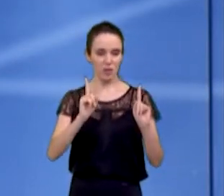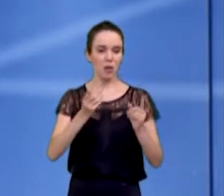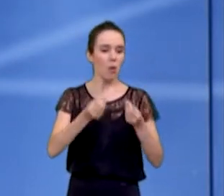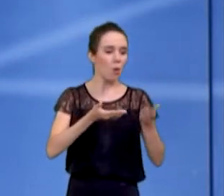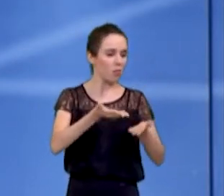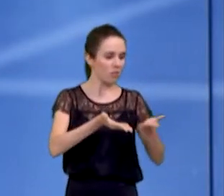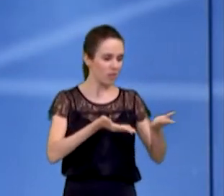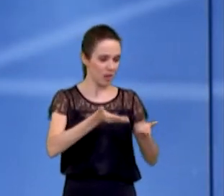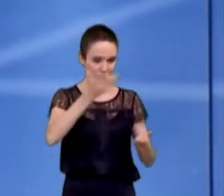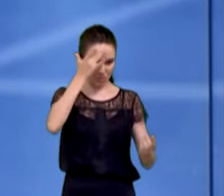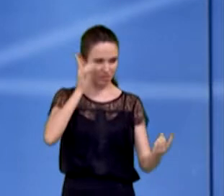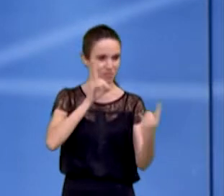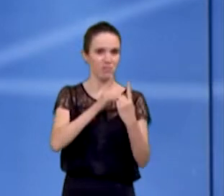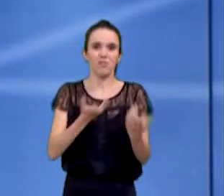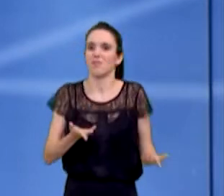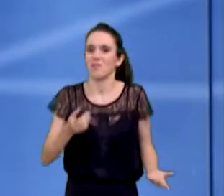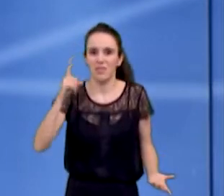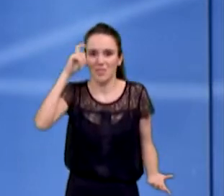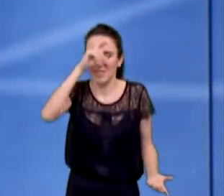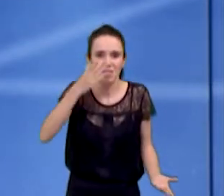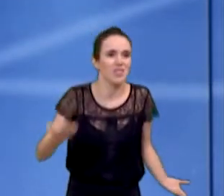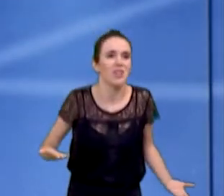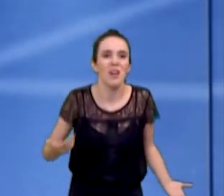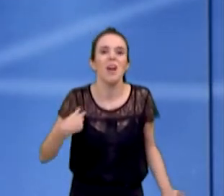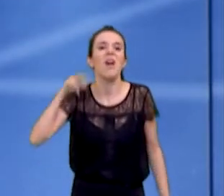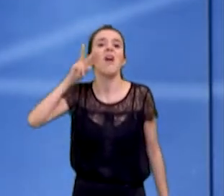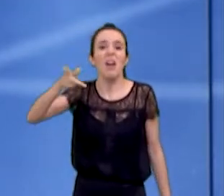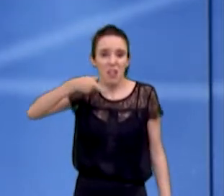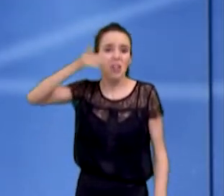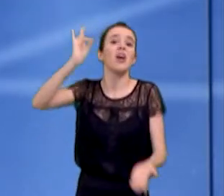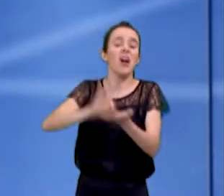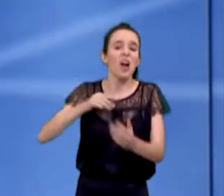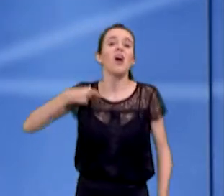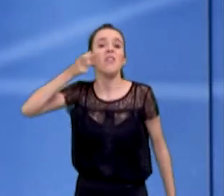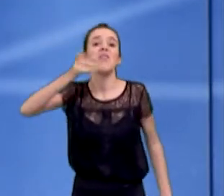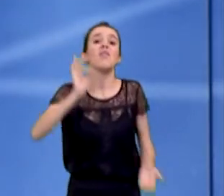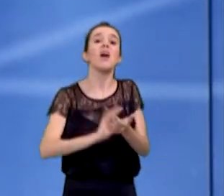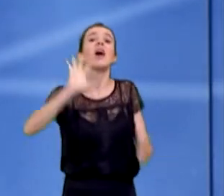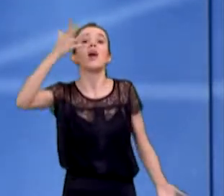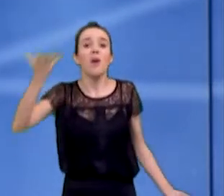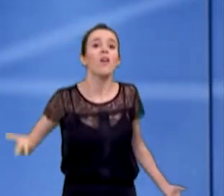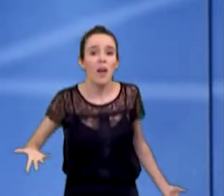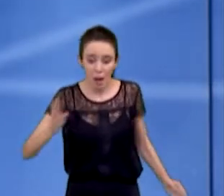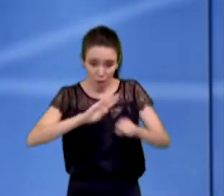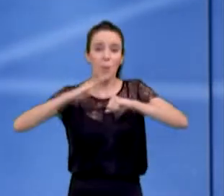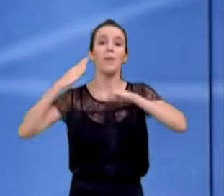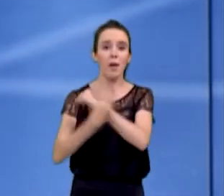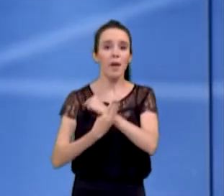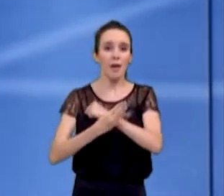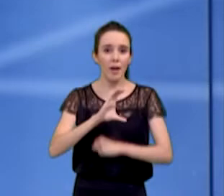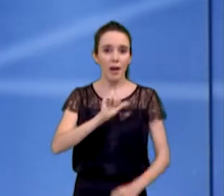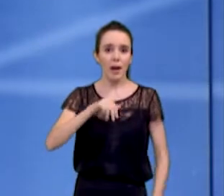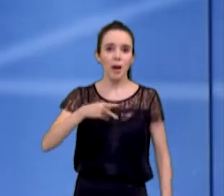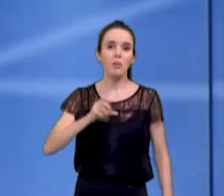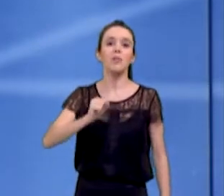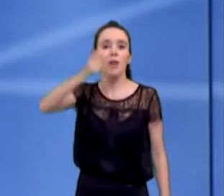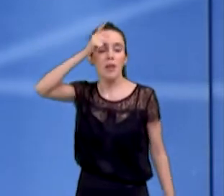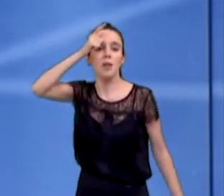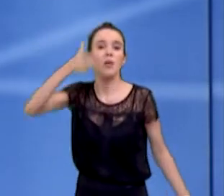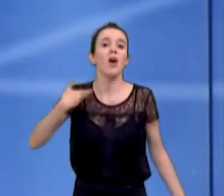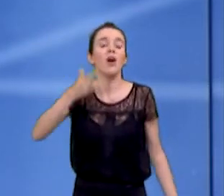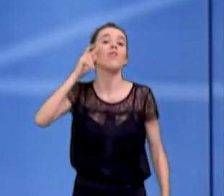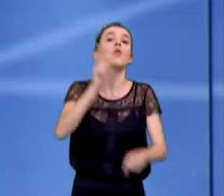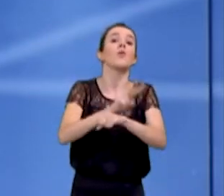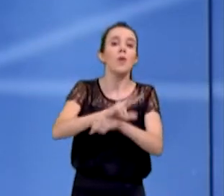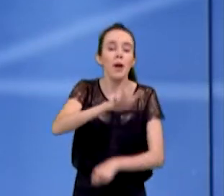não funciona. E outra, Tívula é Centro 2, quero ver ele fazer esse COAPS funcionar no Campo dos Alemães, no Jardim São José 1. Isso sim é